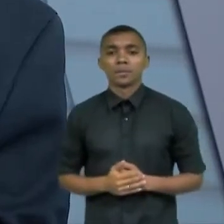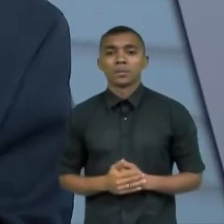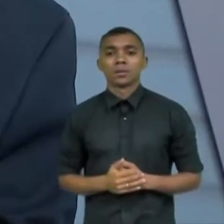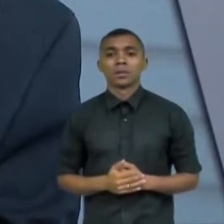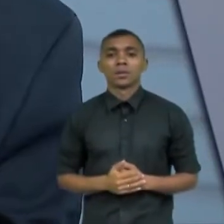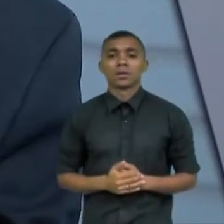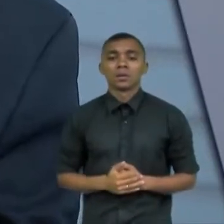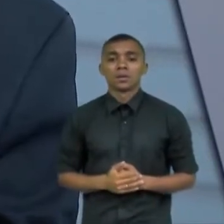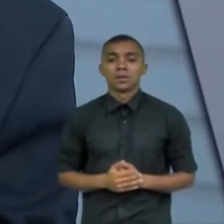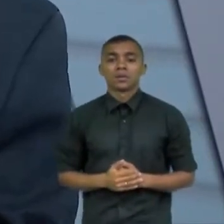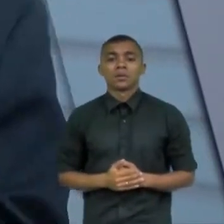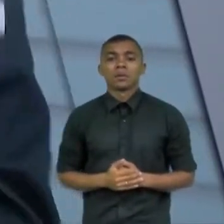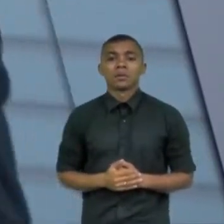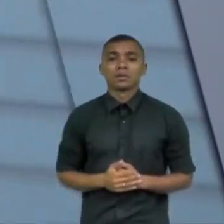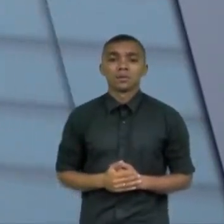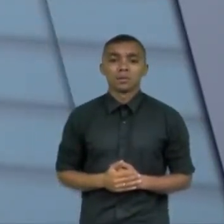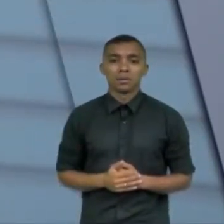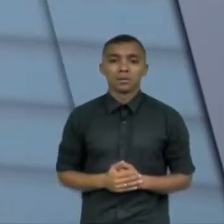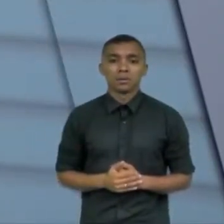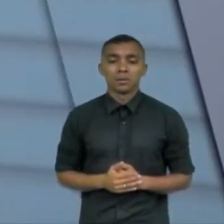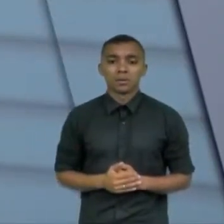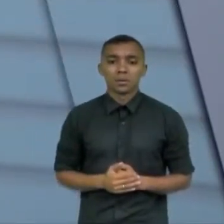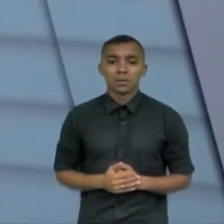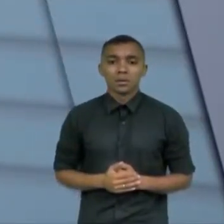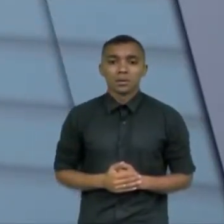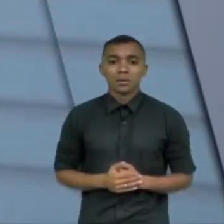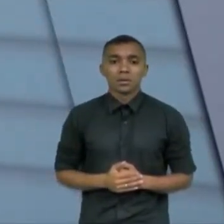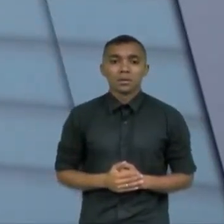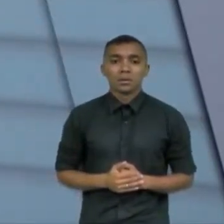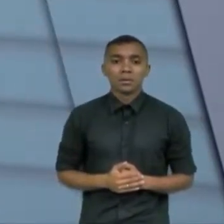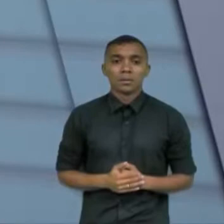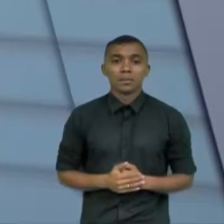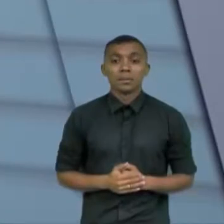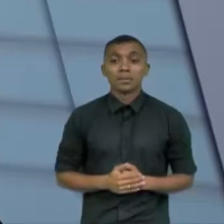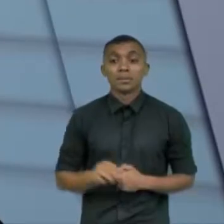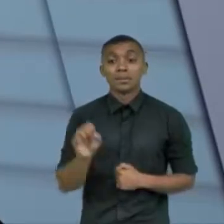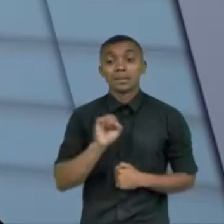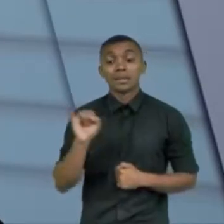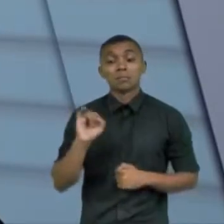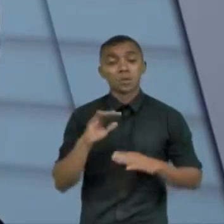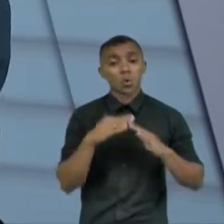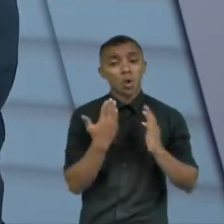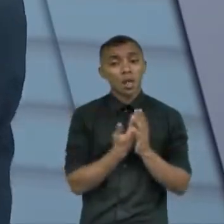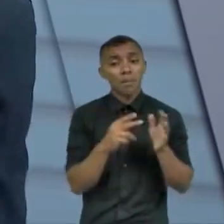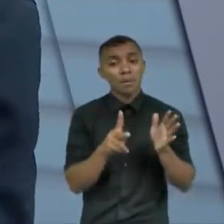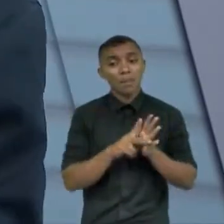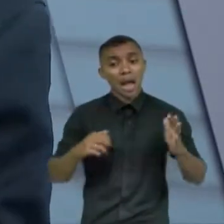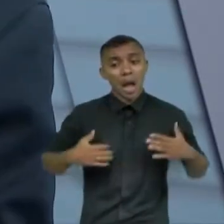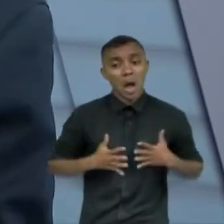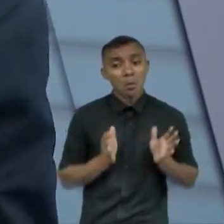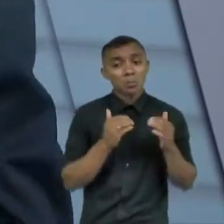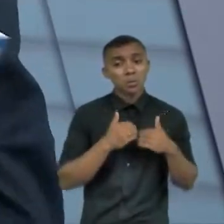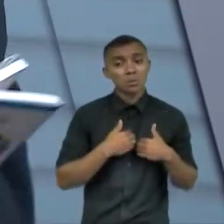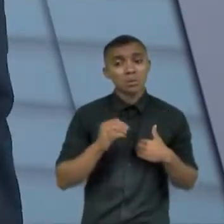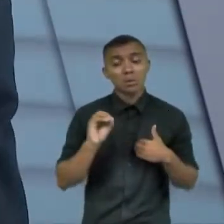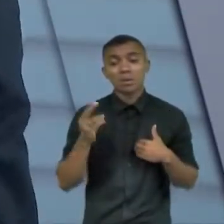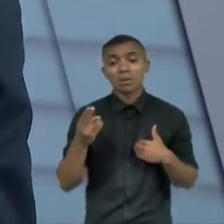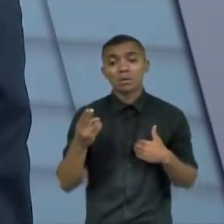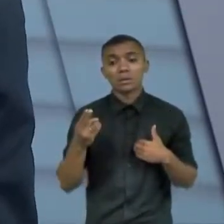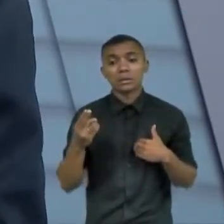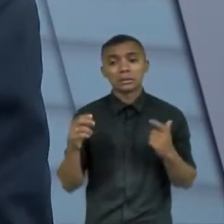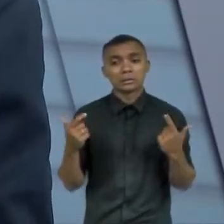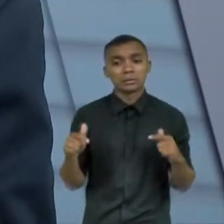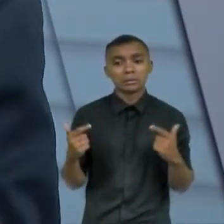em perspectiva a gente vai ter que ter um colégio uma escola para os autistas ou isso é inadequado para eles eles precisam